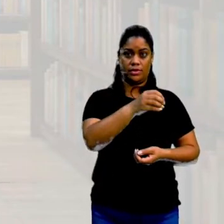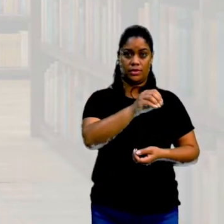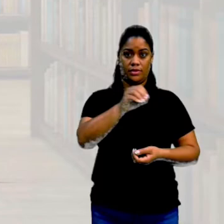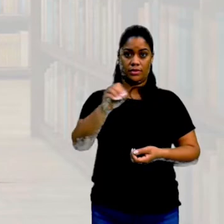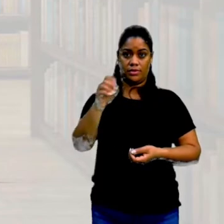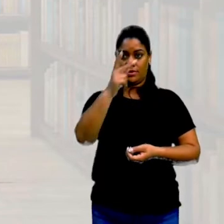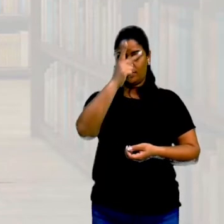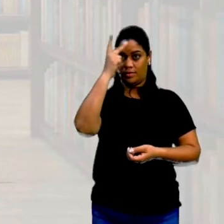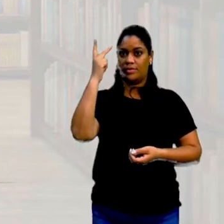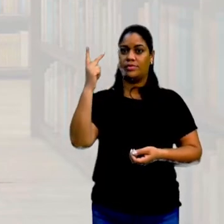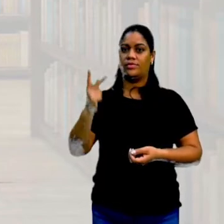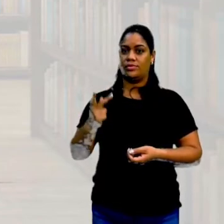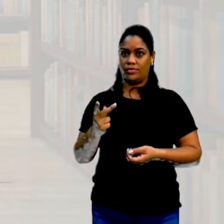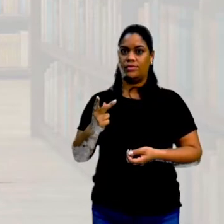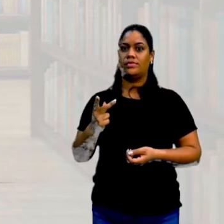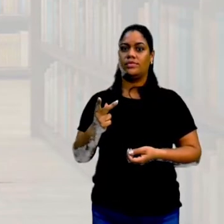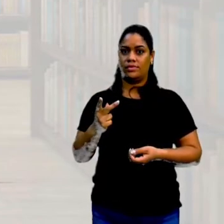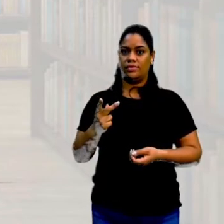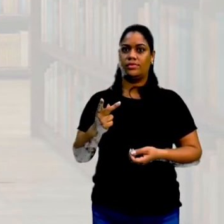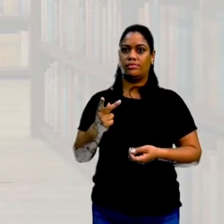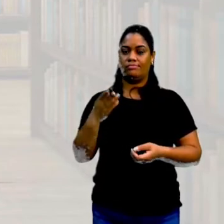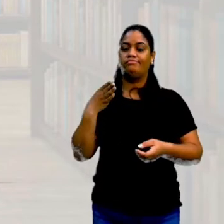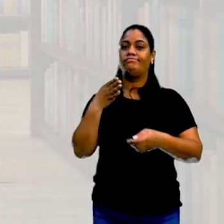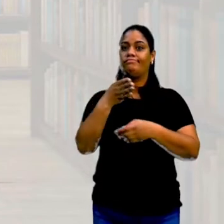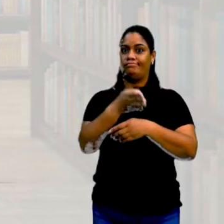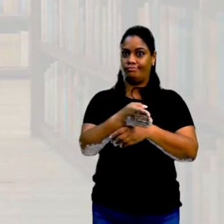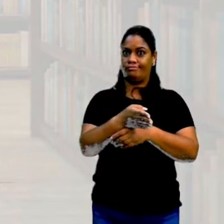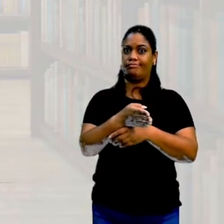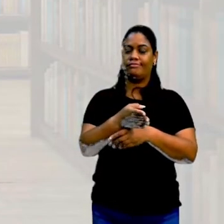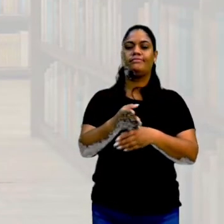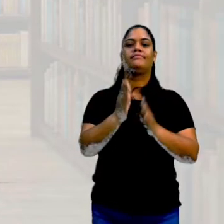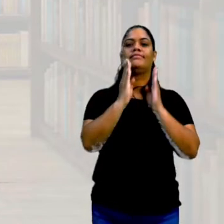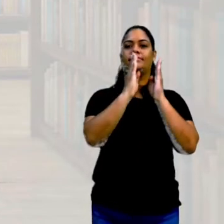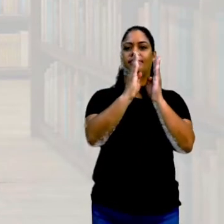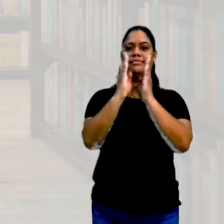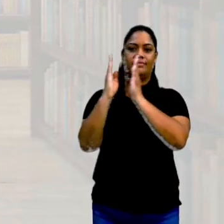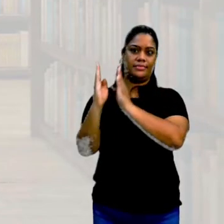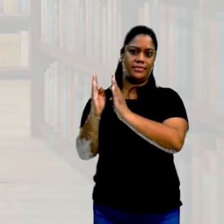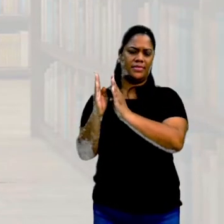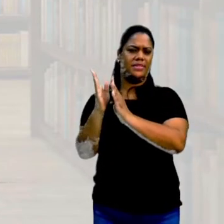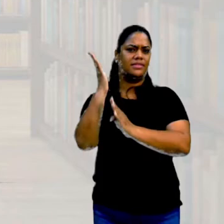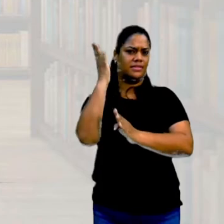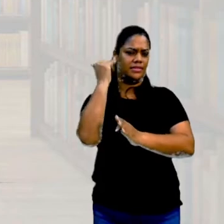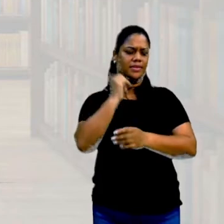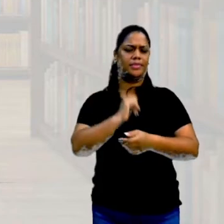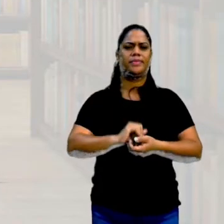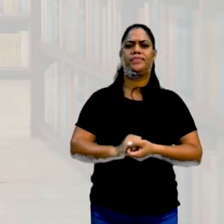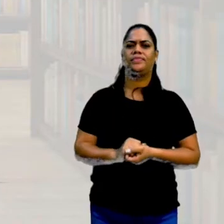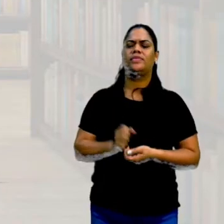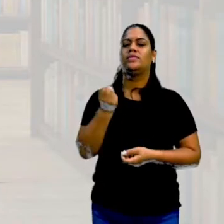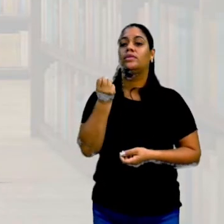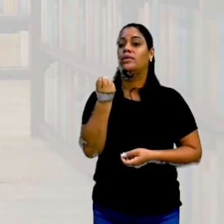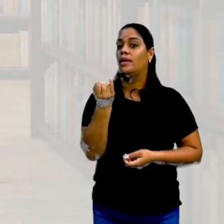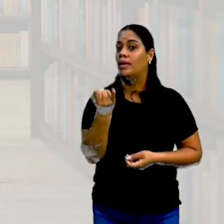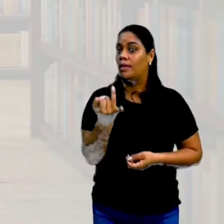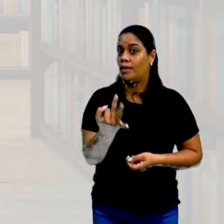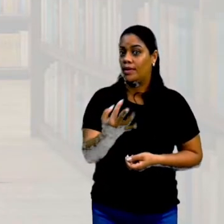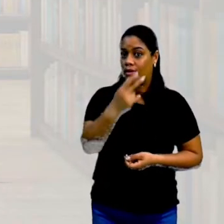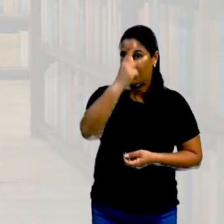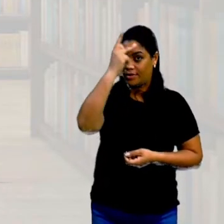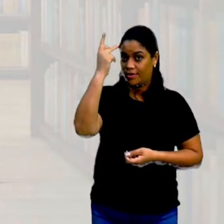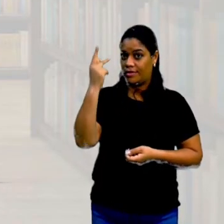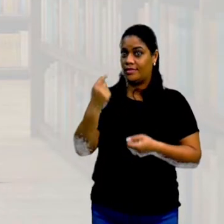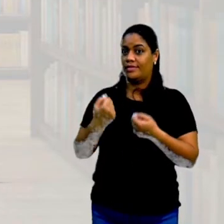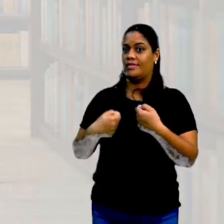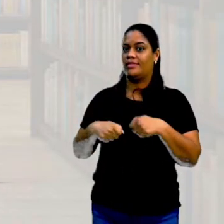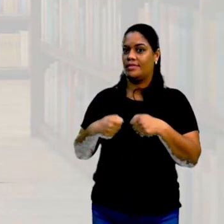essa biblioteca. Passaram cem pessoas pela biblioteca. Eu quero saber o seguinte. Quantas pessoas vão